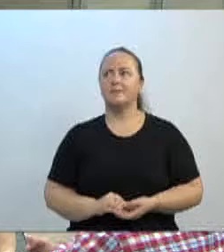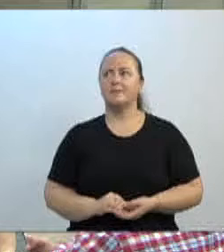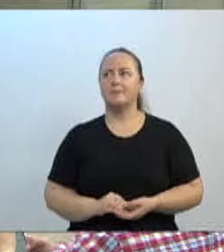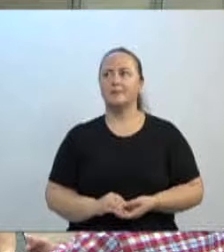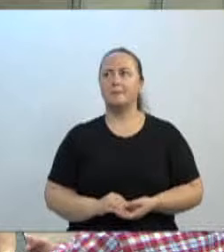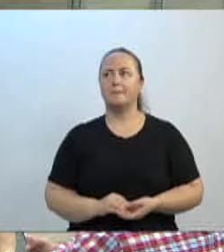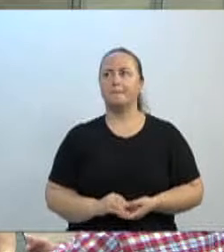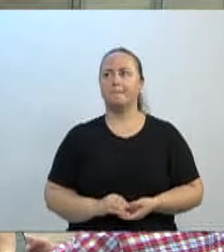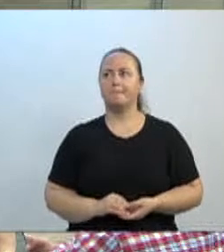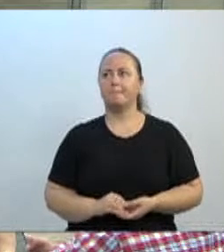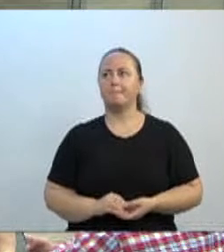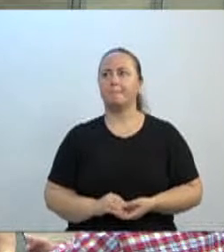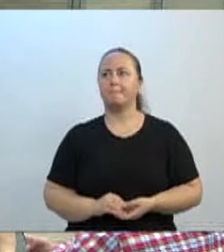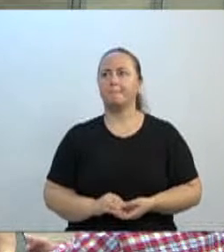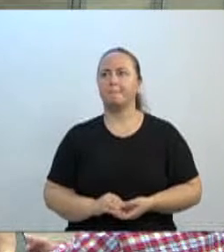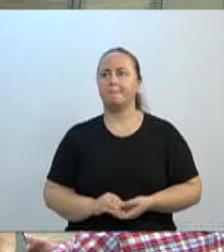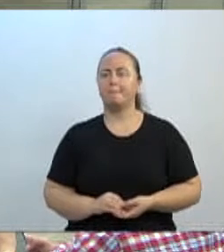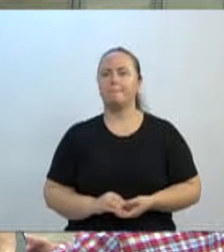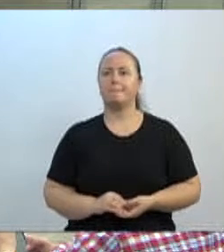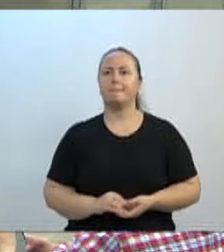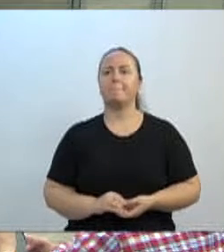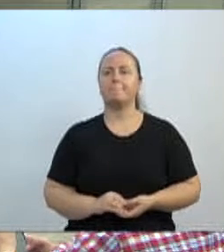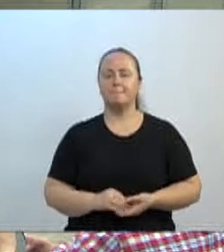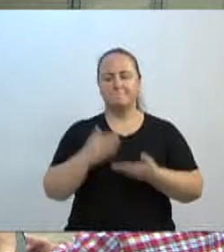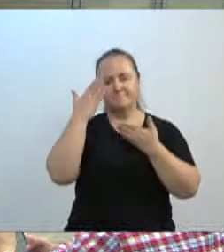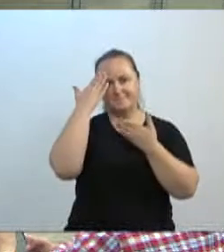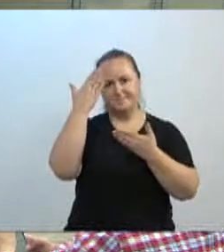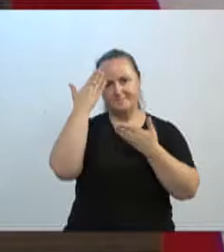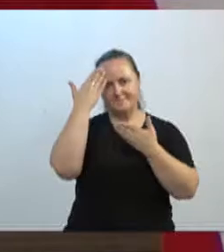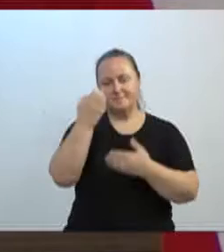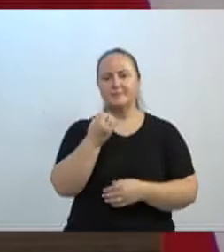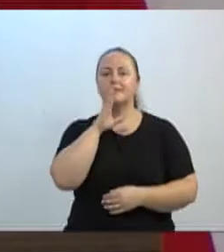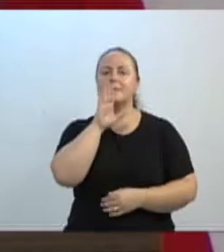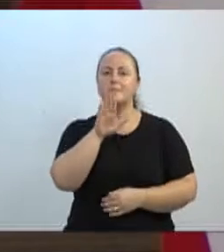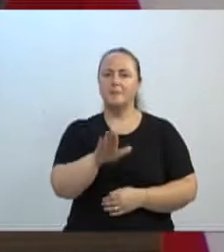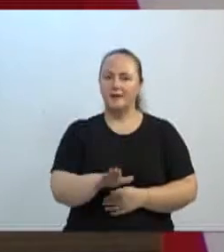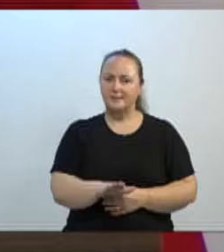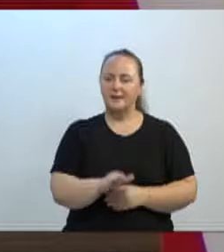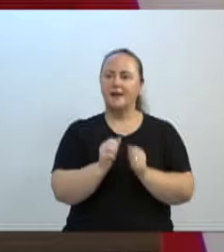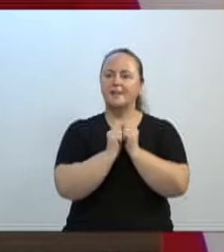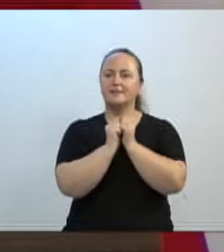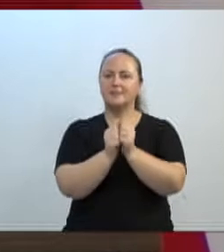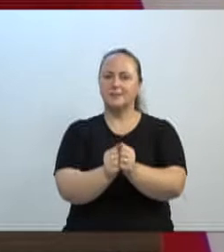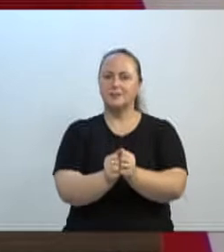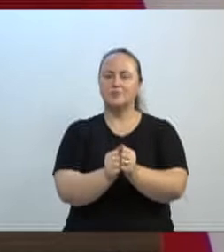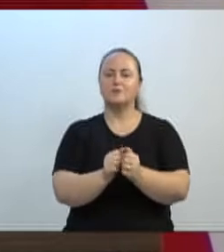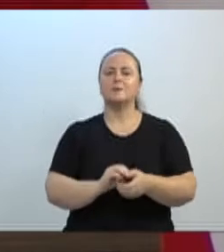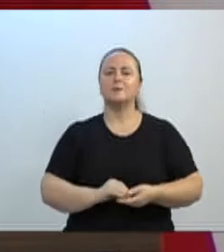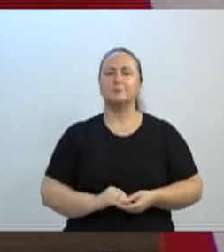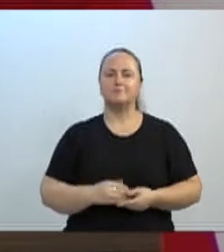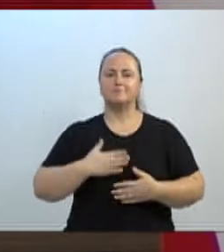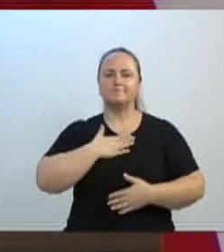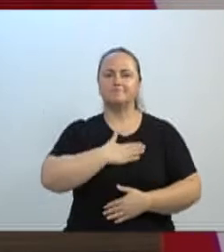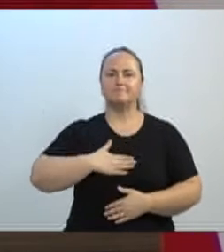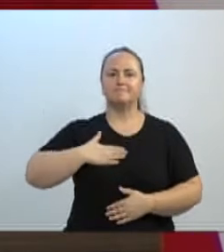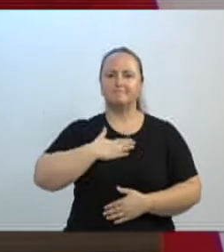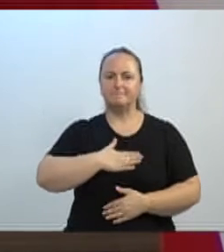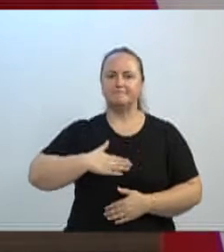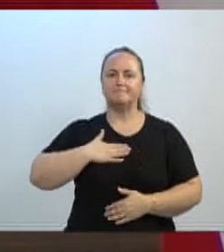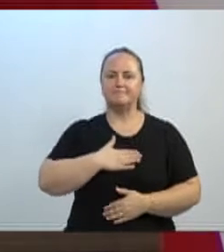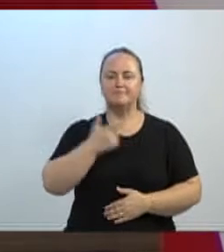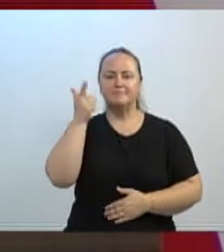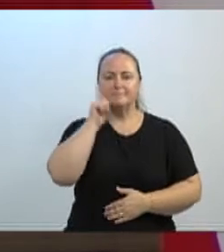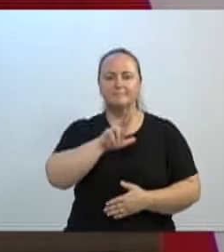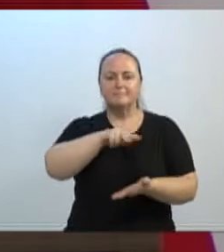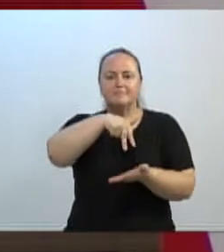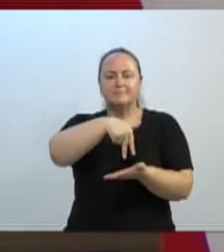Obrigada, vereador Almir, colegas, vereadores, boa tarde. Boa tarde a quem nos acompanha, aos que estão aqui no plenário. É um prazer poder hoje